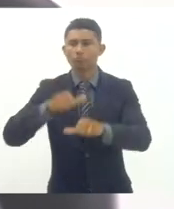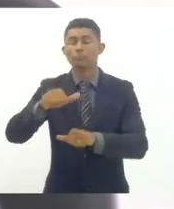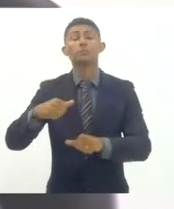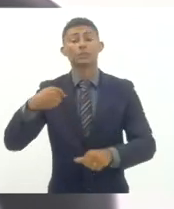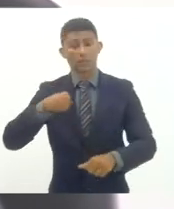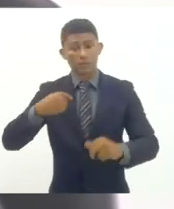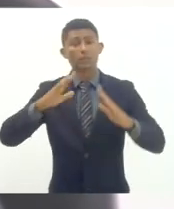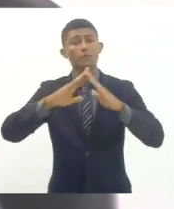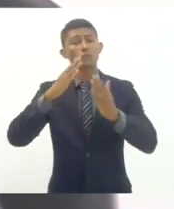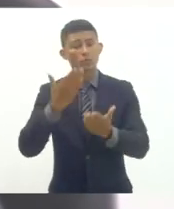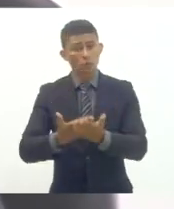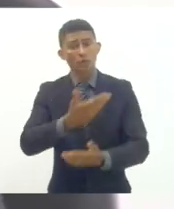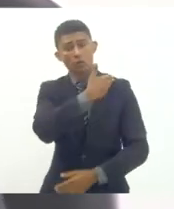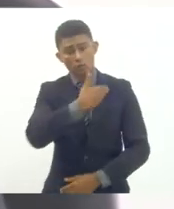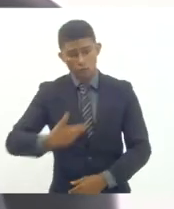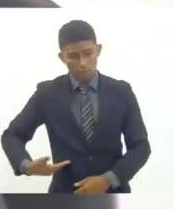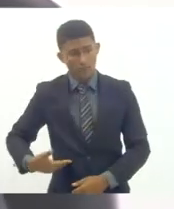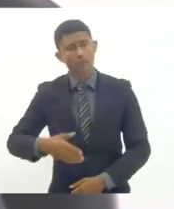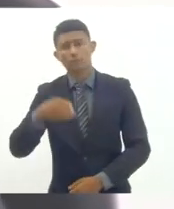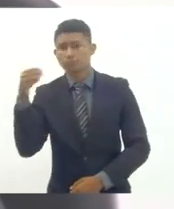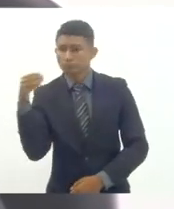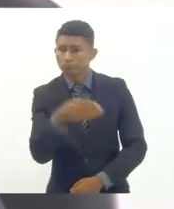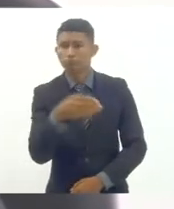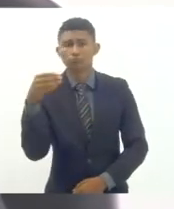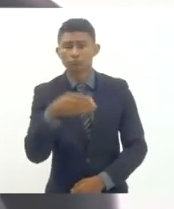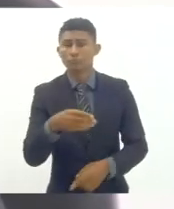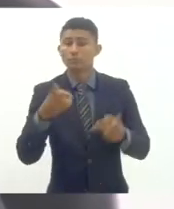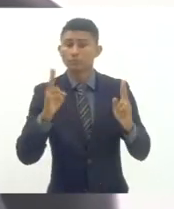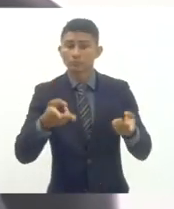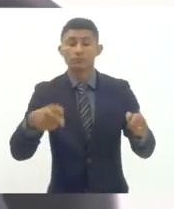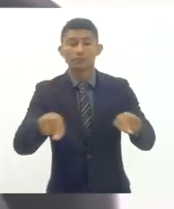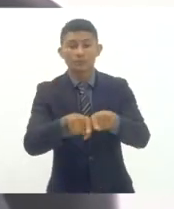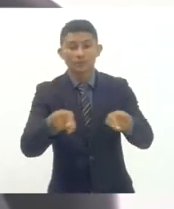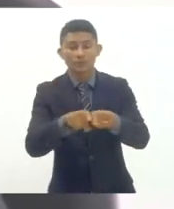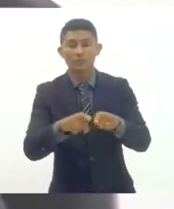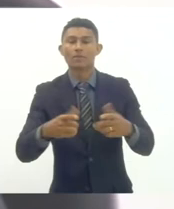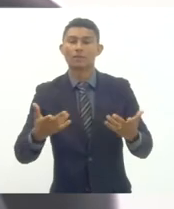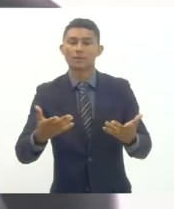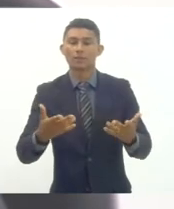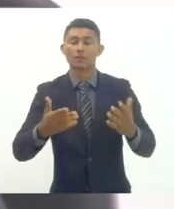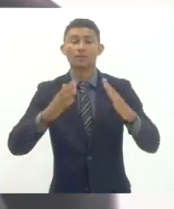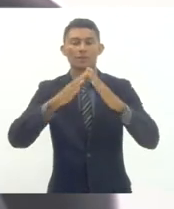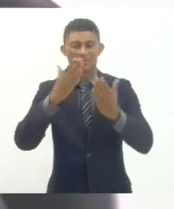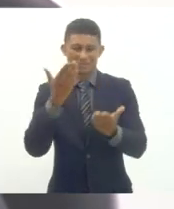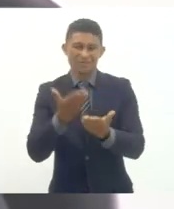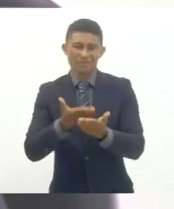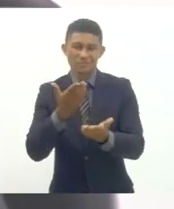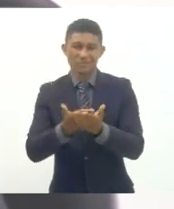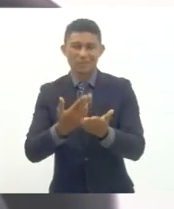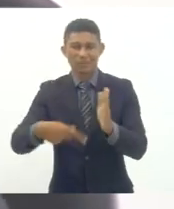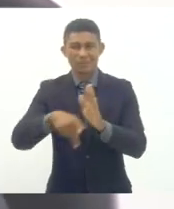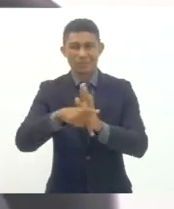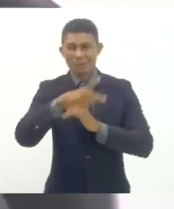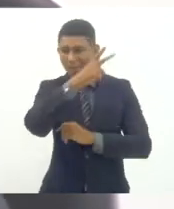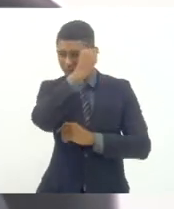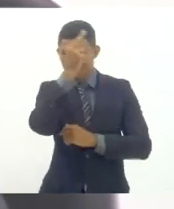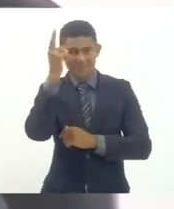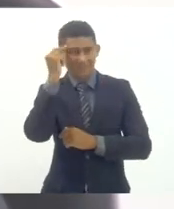pública estudei sempre na nossa rede municipal aqui da capital na rede estadual tive o prazer de ser